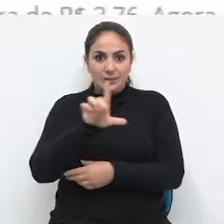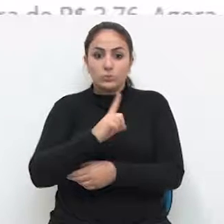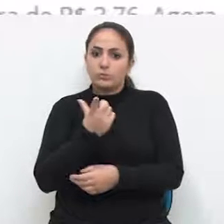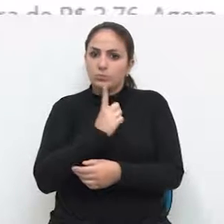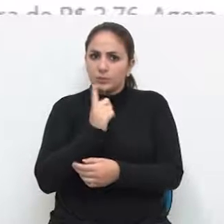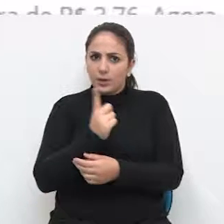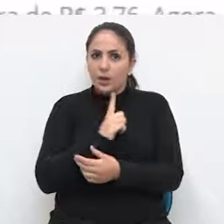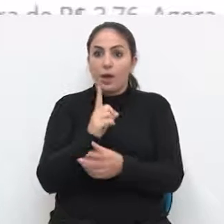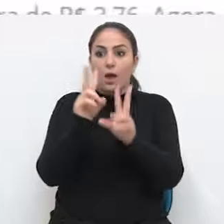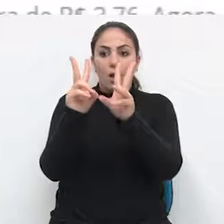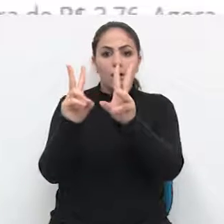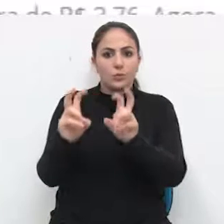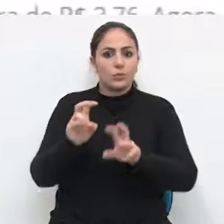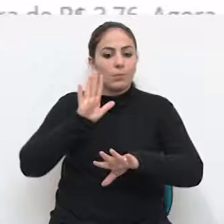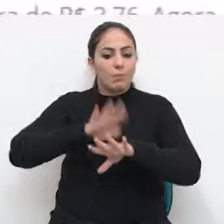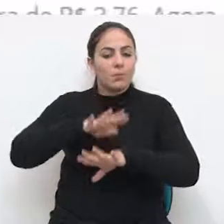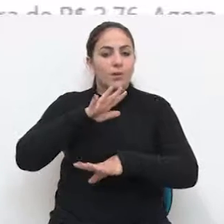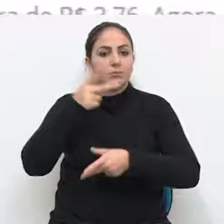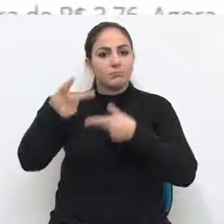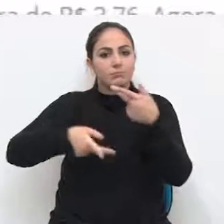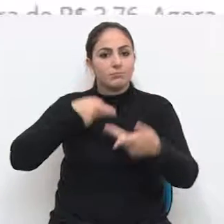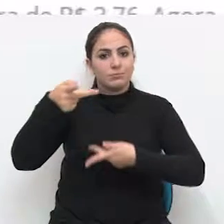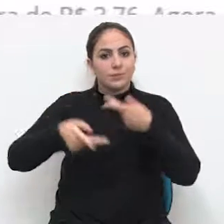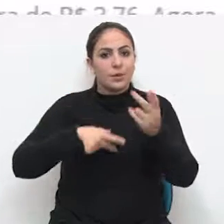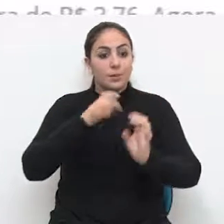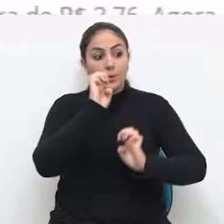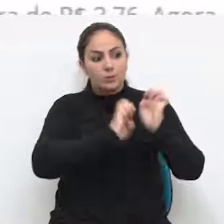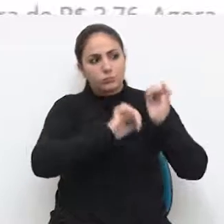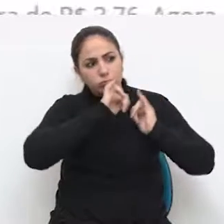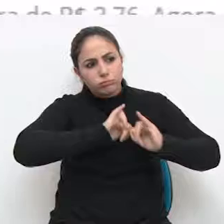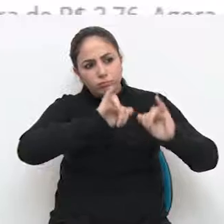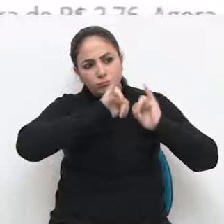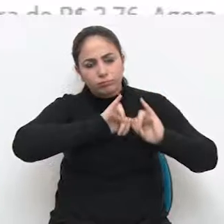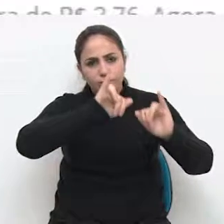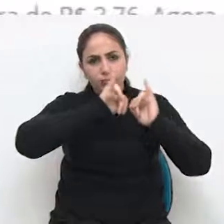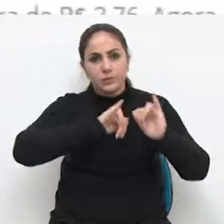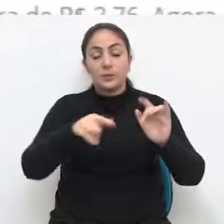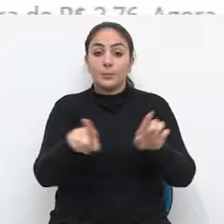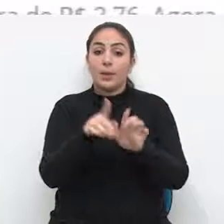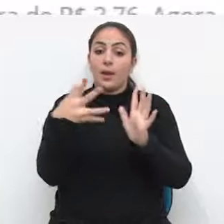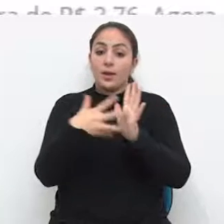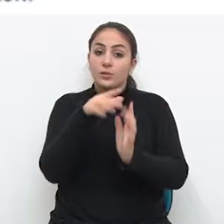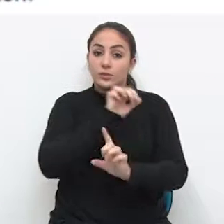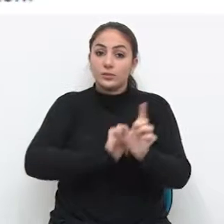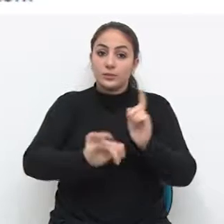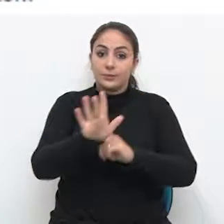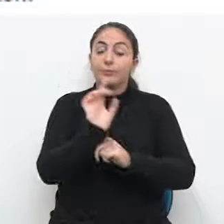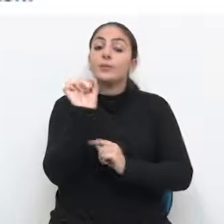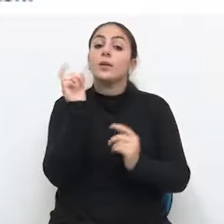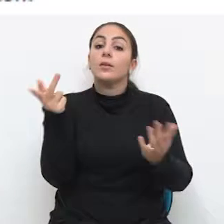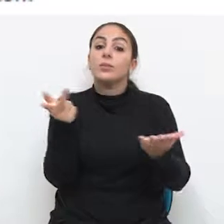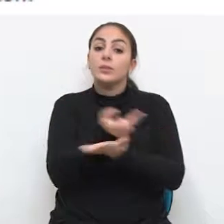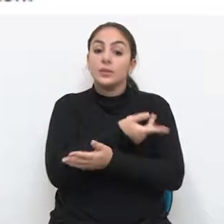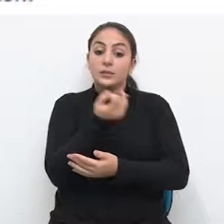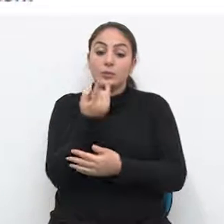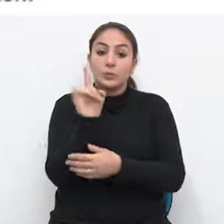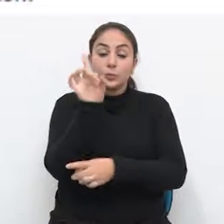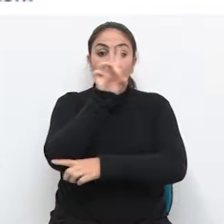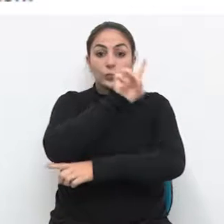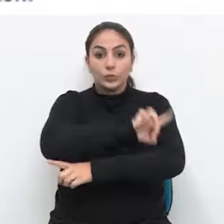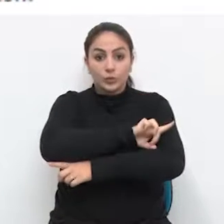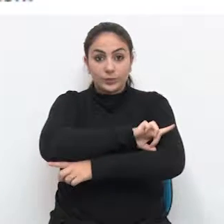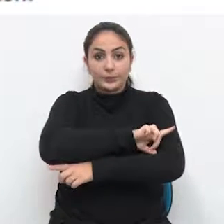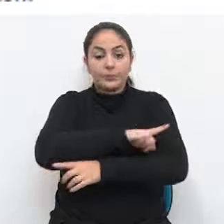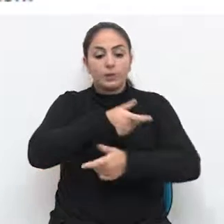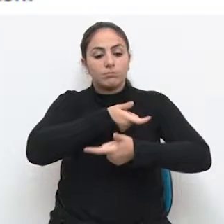gasolina tem sido um dos assuntos mais comentados pela imprensa e nas redes sociais. Acontece que nos últimos